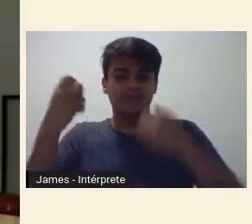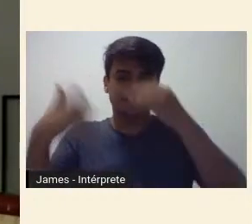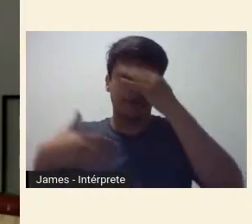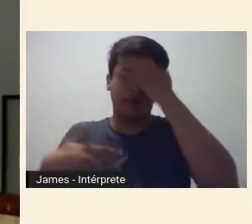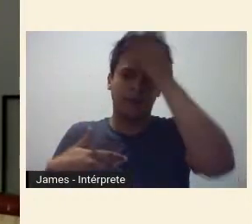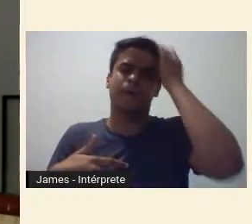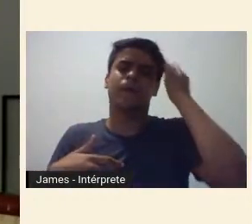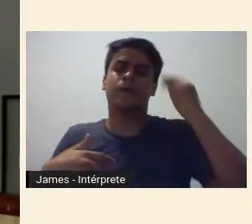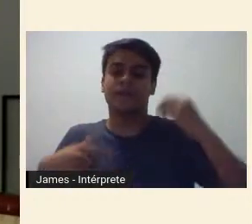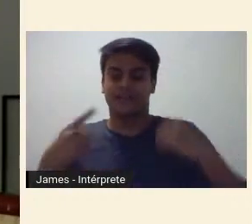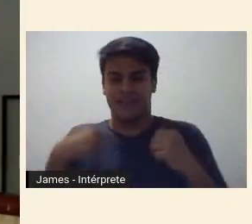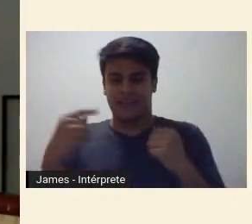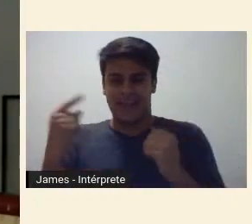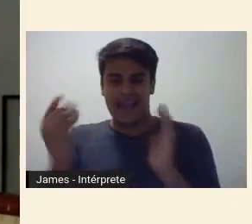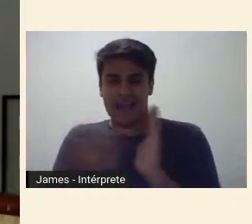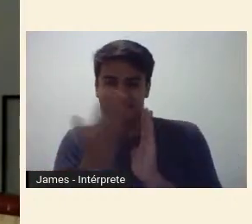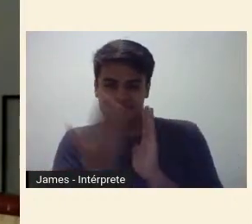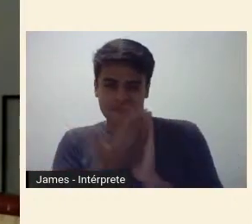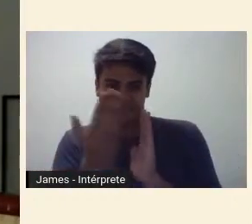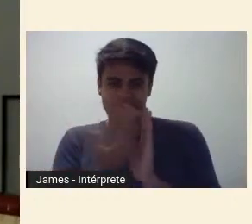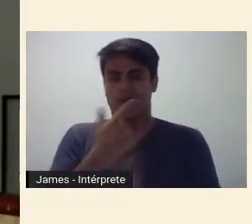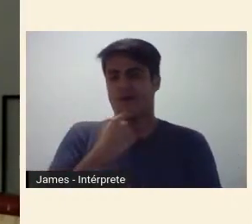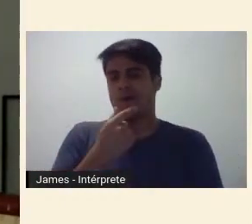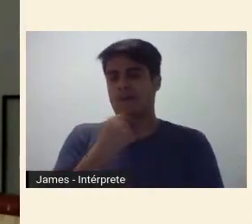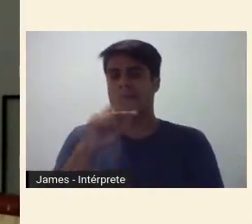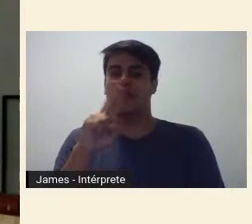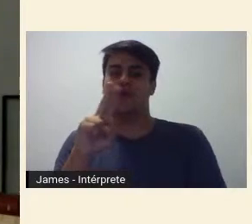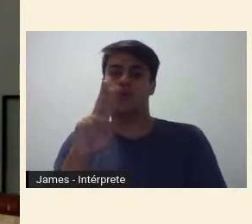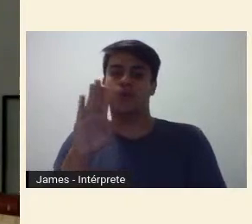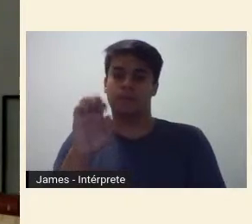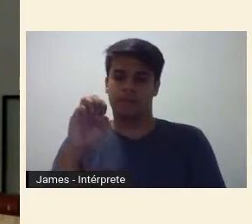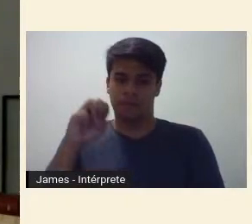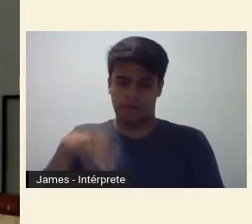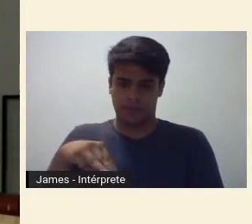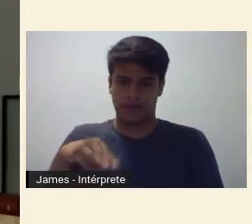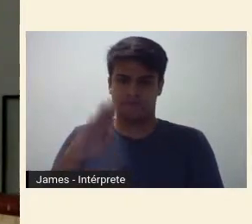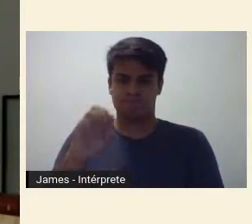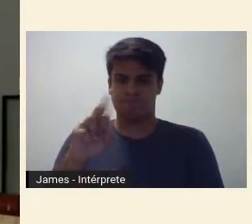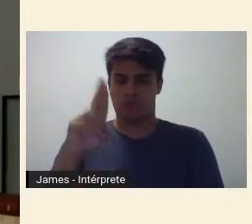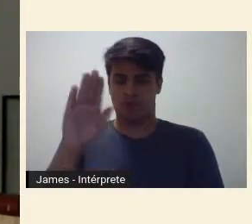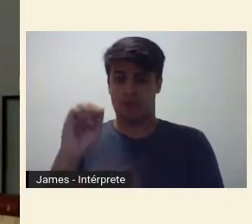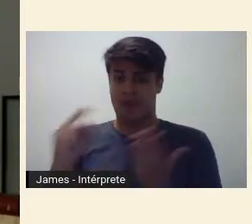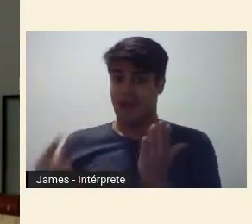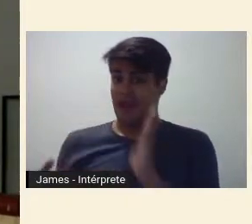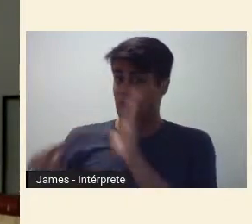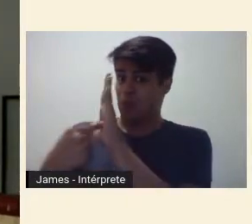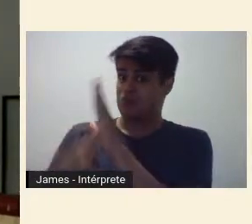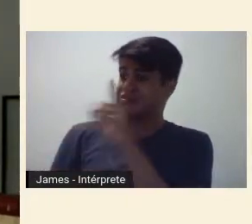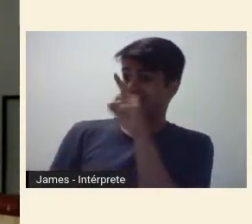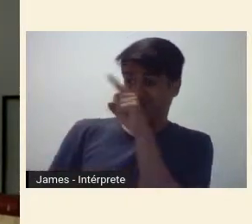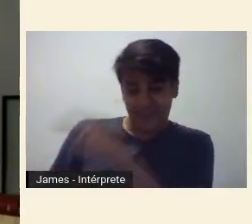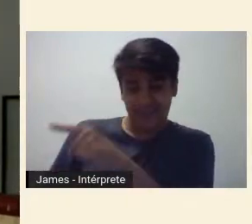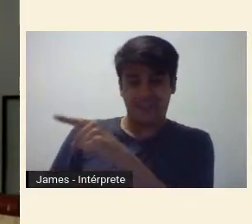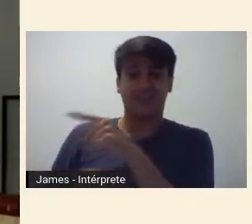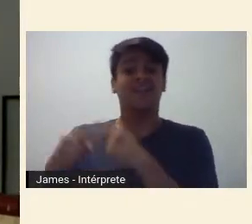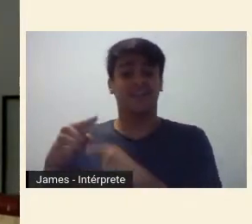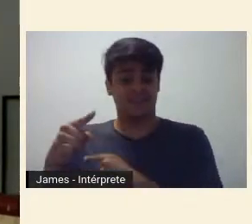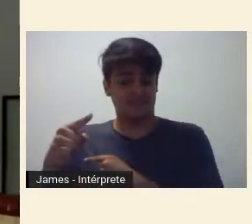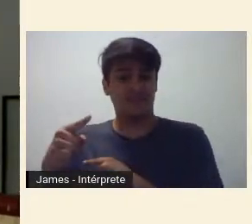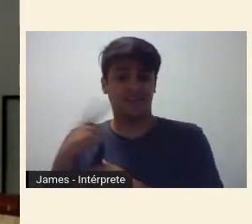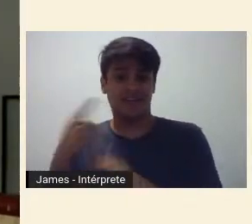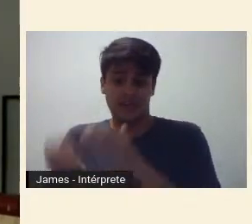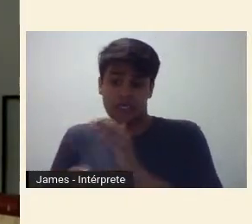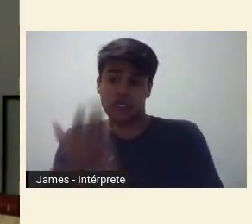revista modernista como Rubem Borba de Moraes acusam o intelectual maranhense de praticamente coagí-los a fazer uma edição